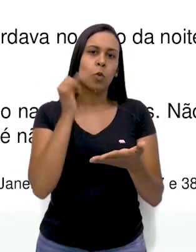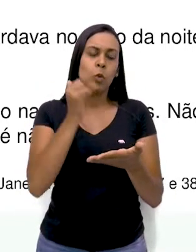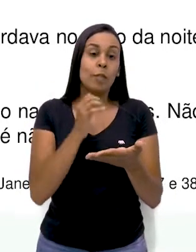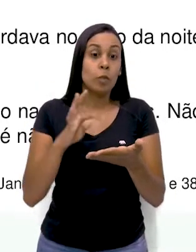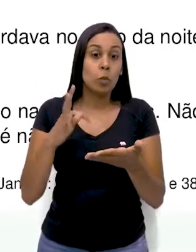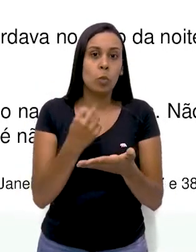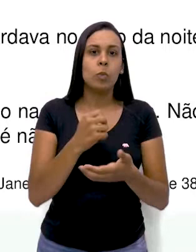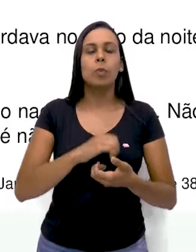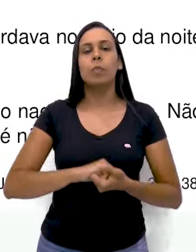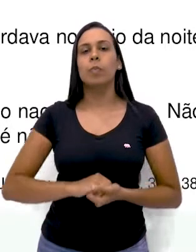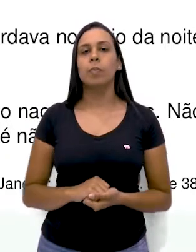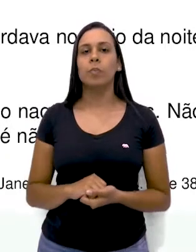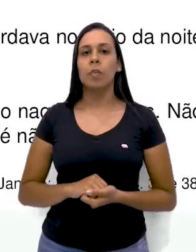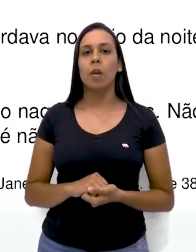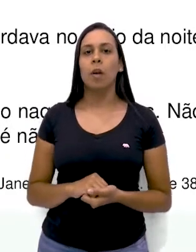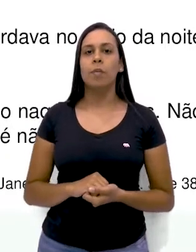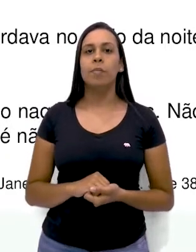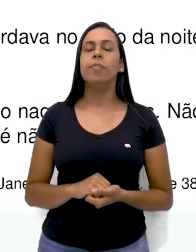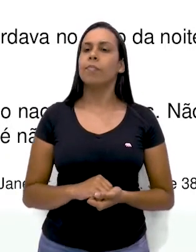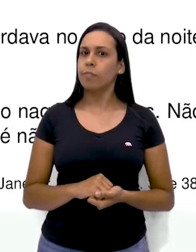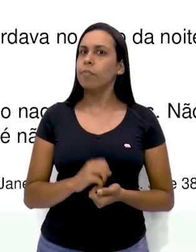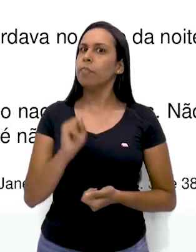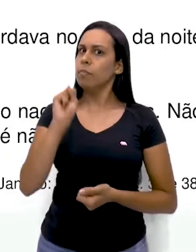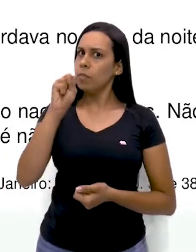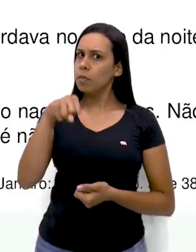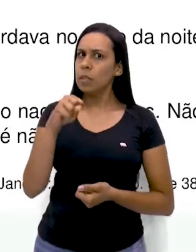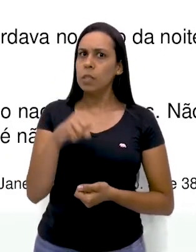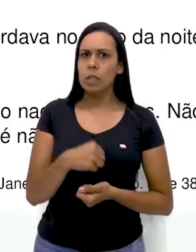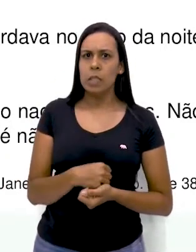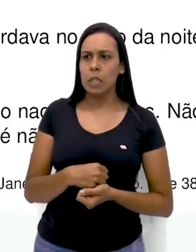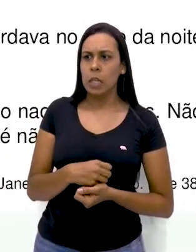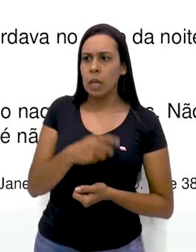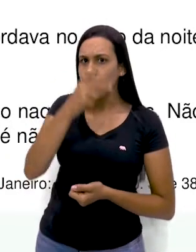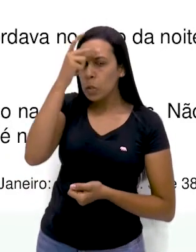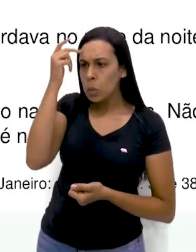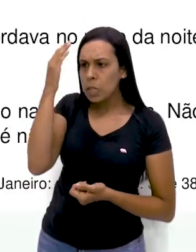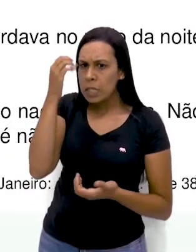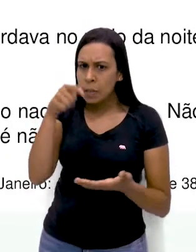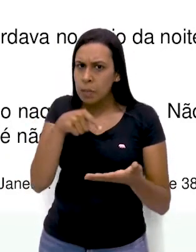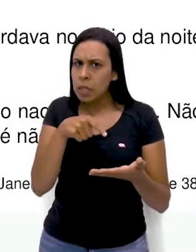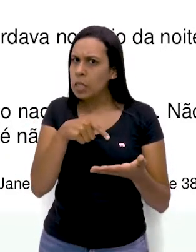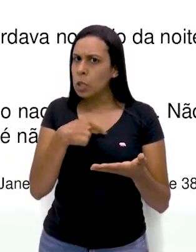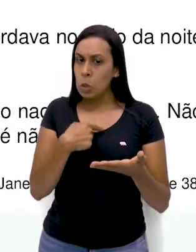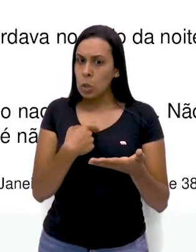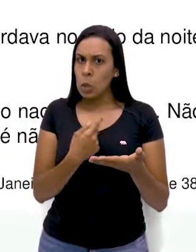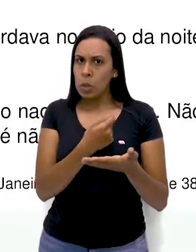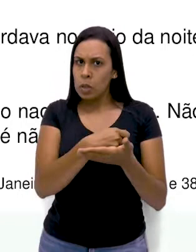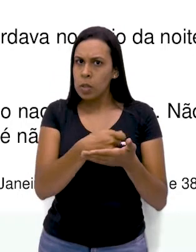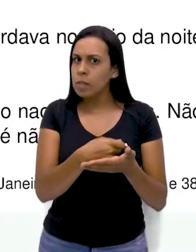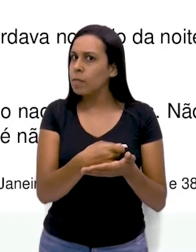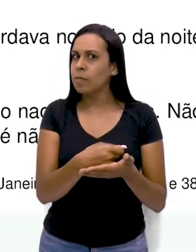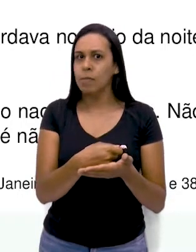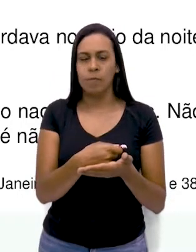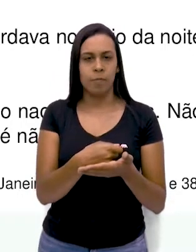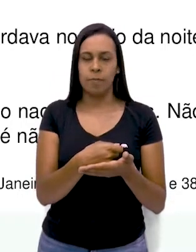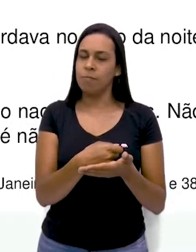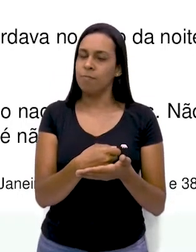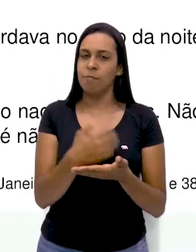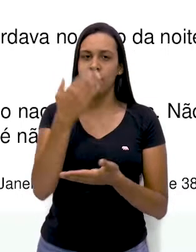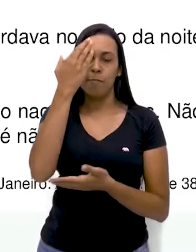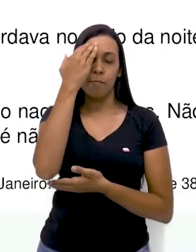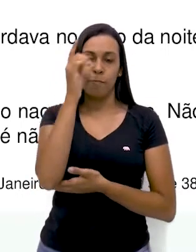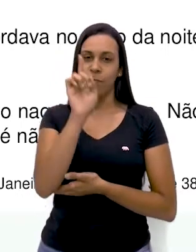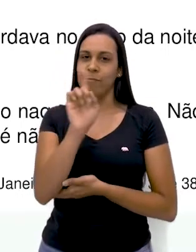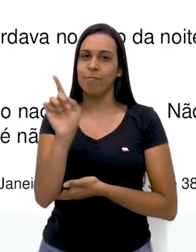E era compulsório, sim. Ninguém sabia o que empilhava aquela escrita